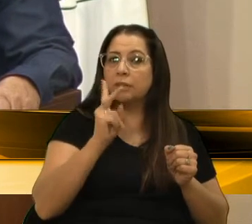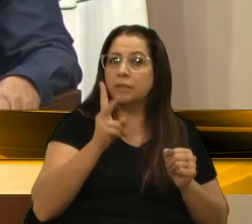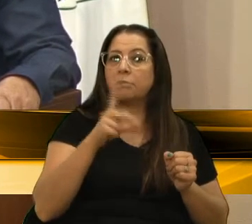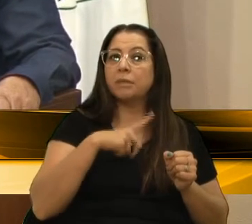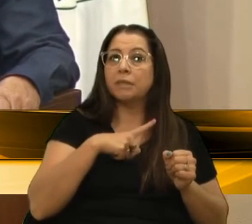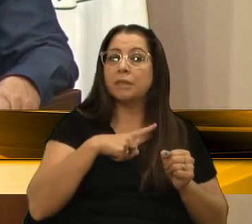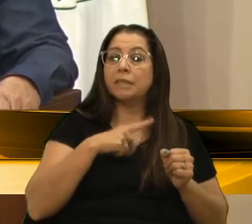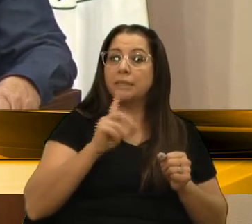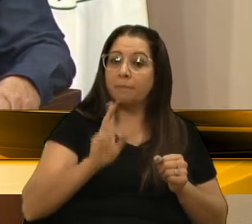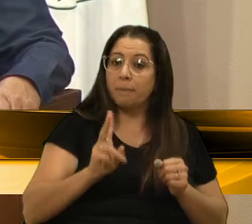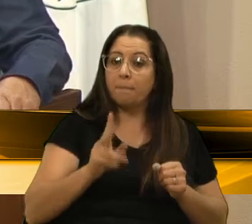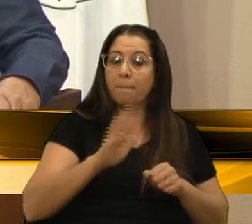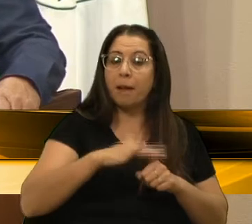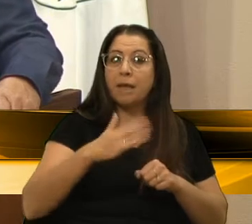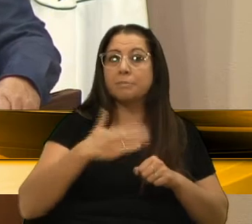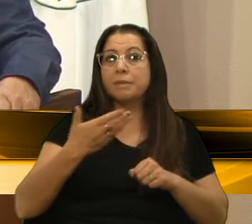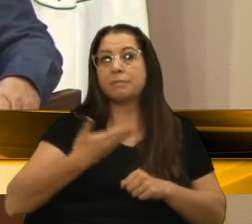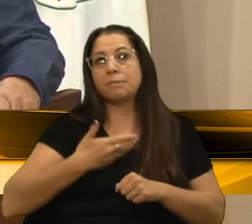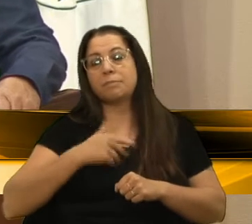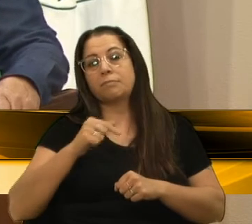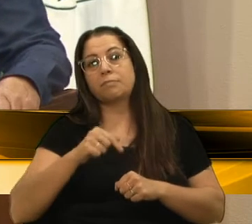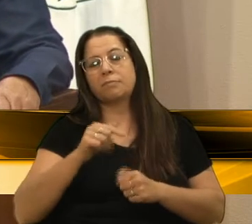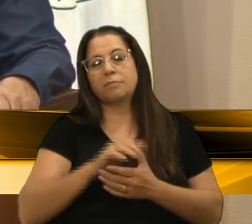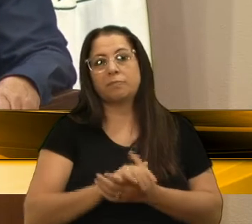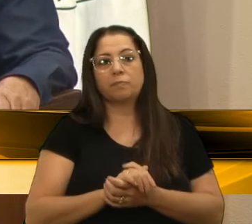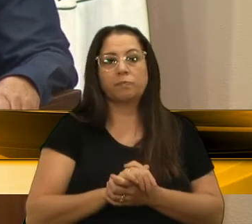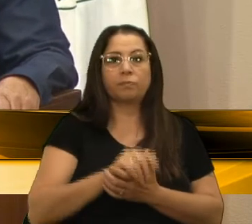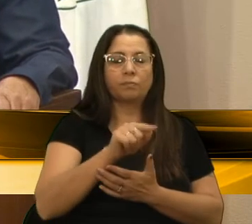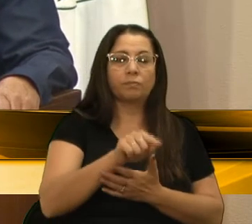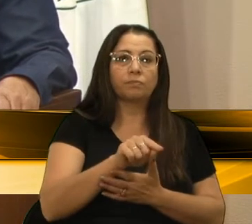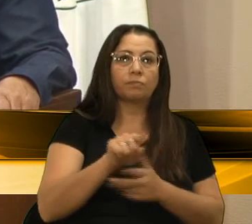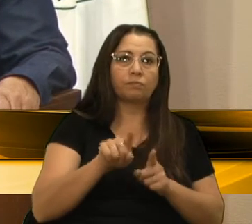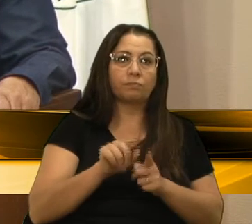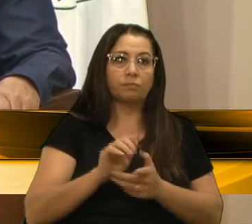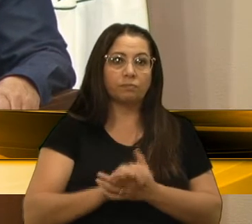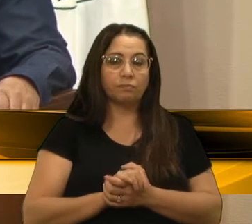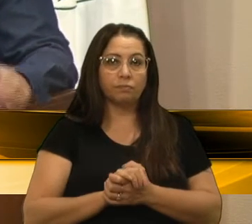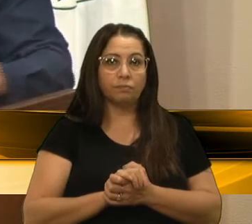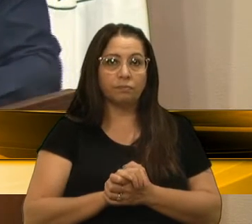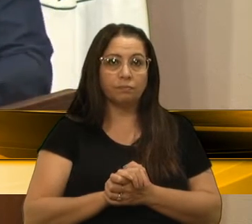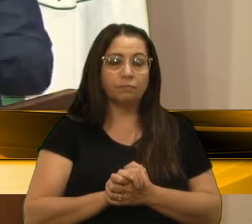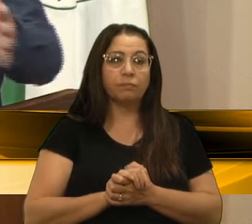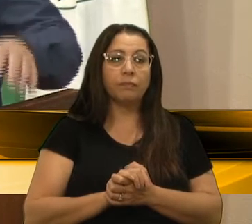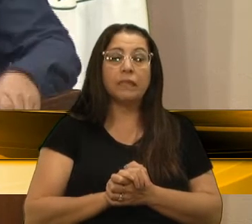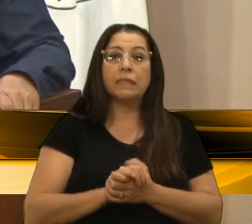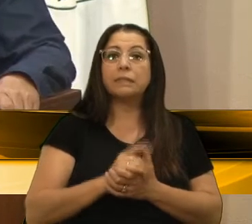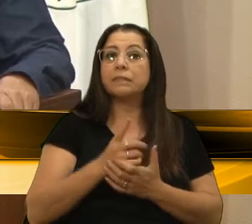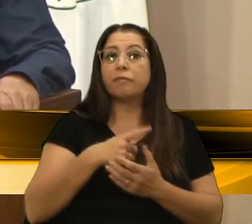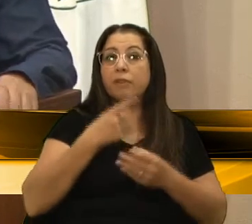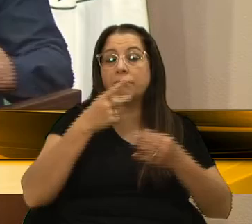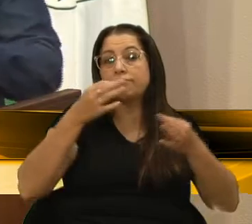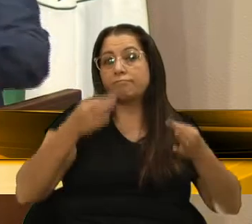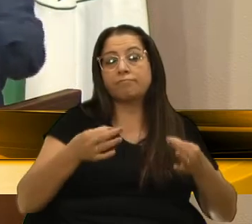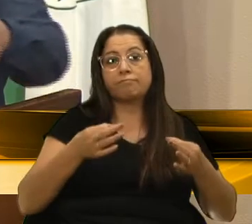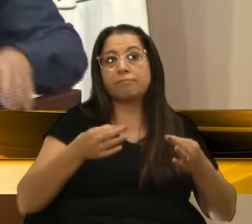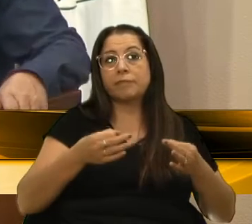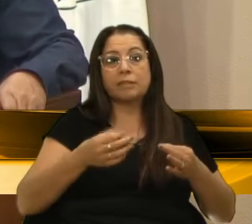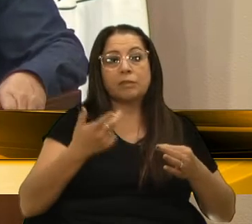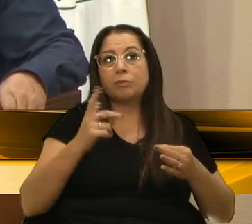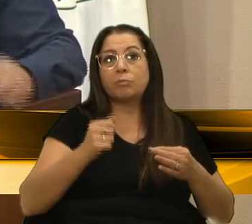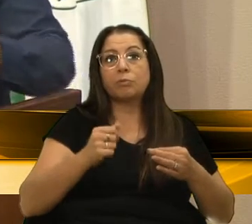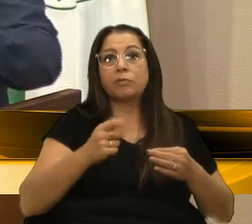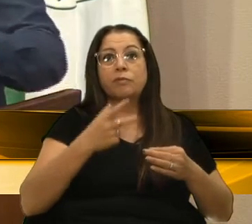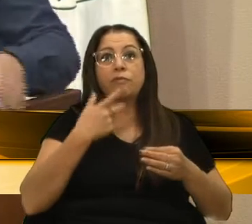cada vez cria mais amigos aqui dentro, amigos, pessoas que são francos, talvez não digam no